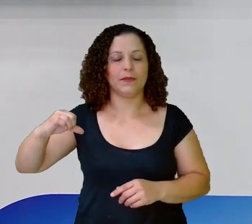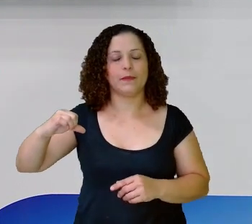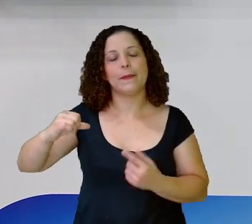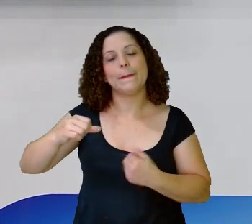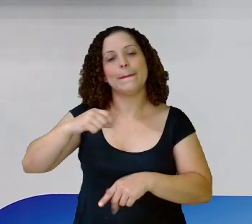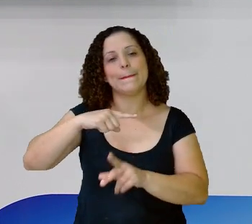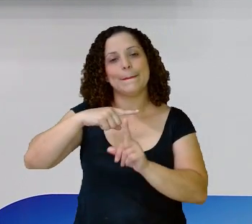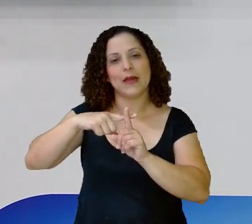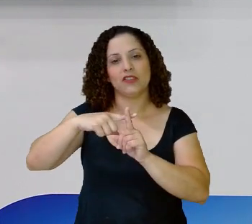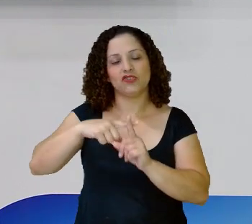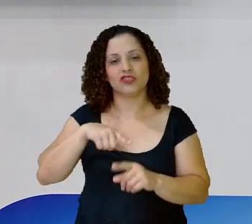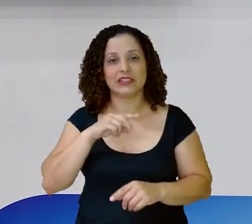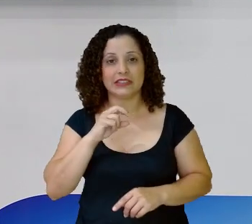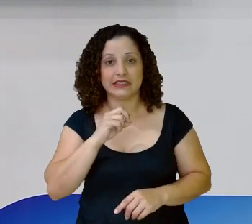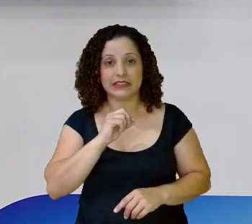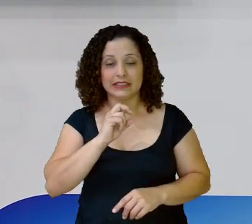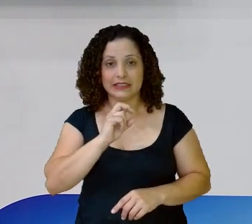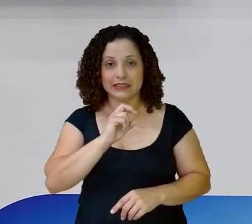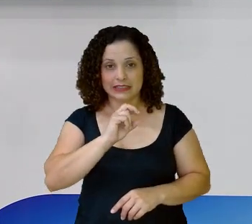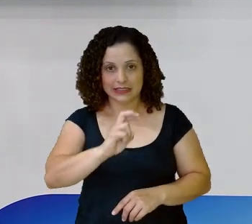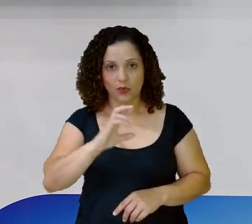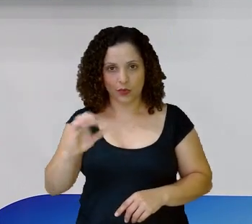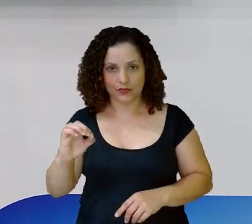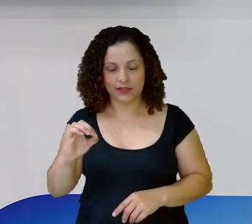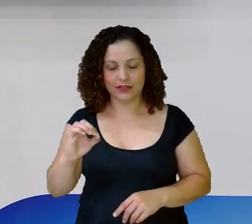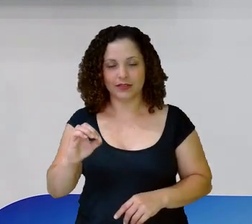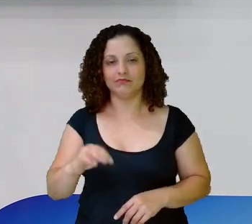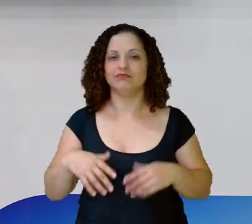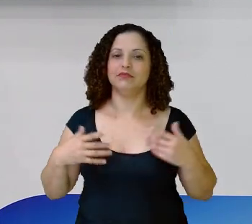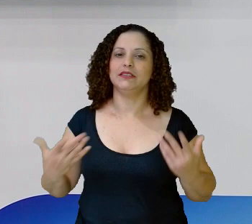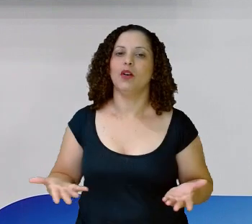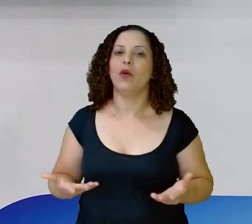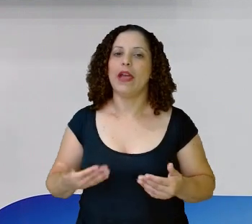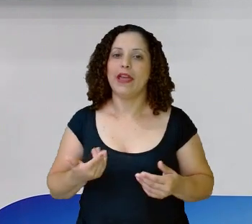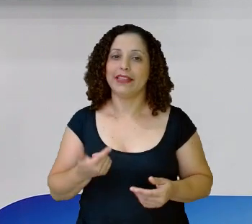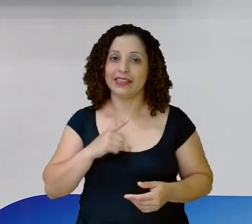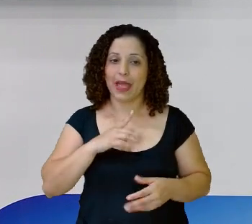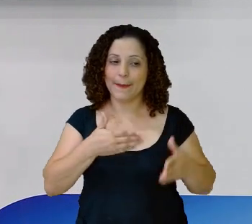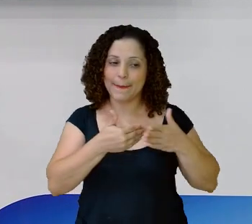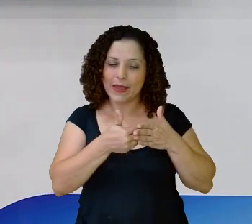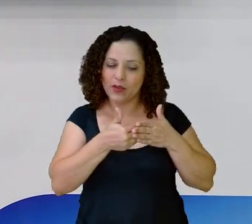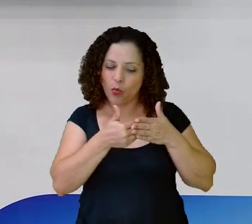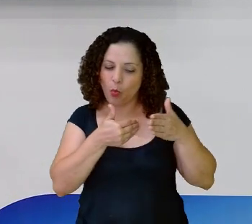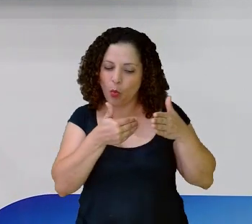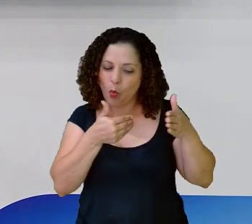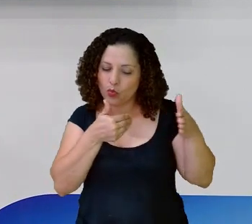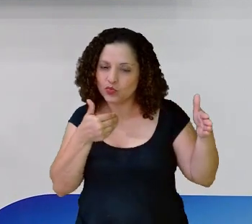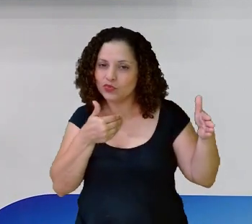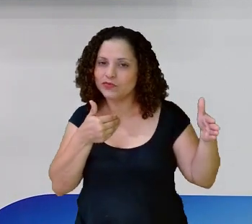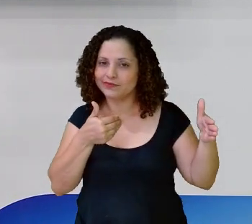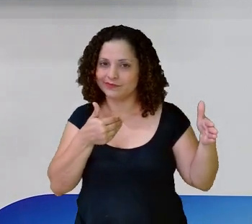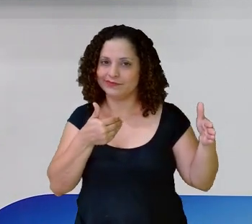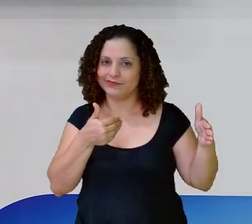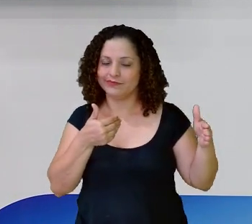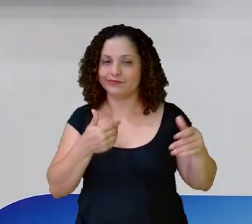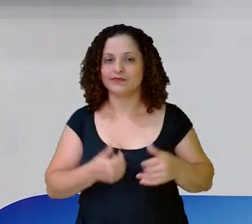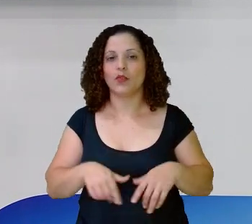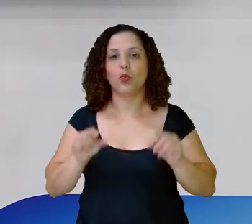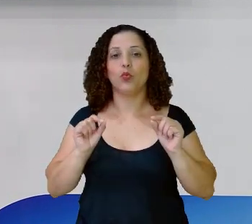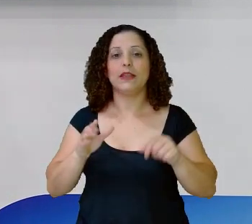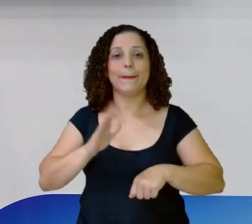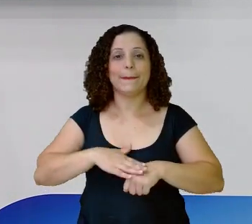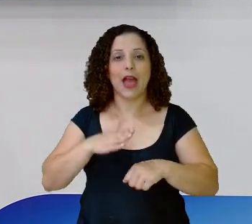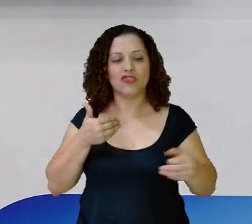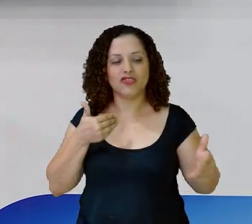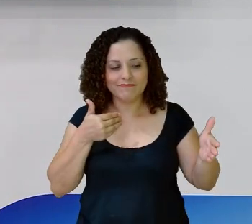50 79 479 Então está mais distante Teve mais números Aí faltando Então o que se